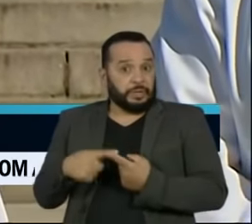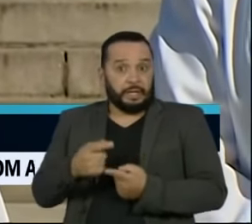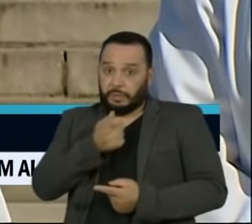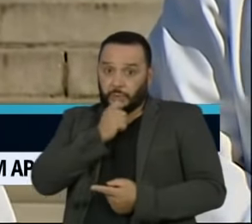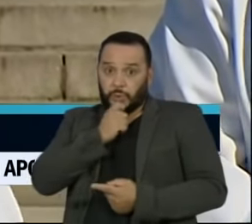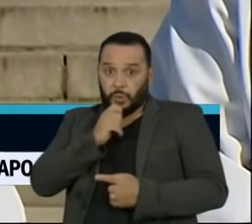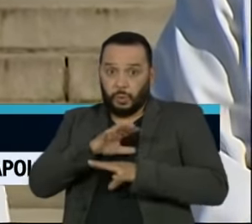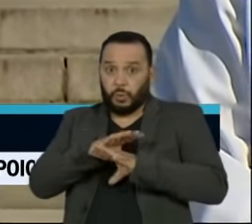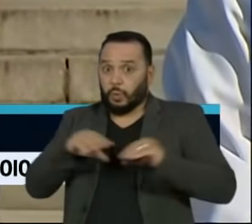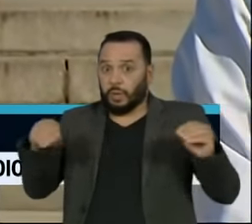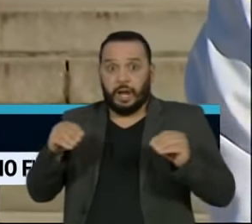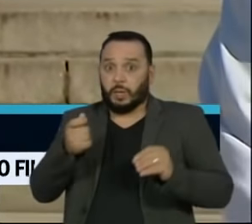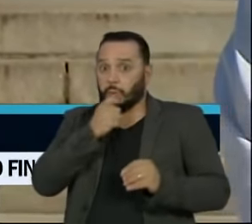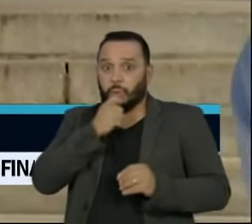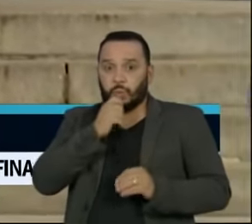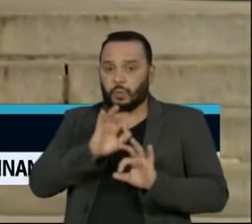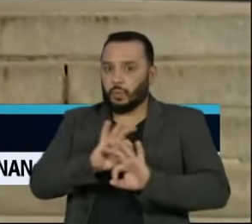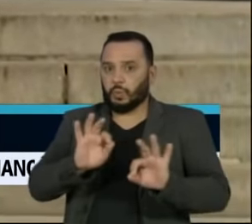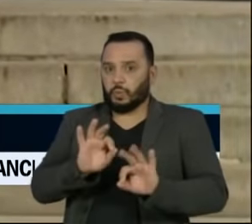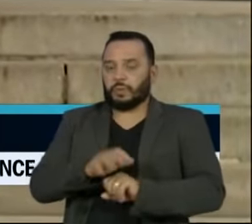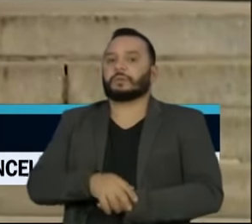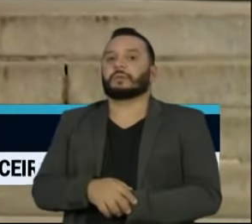está totalmente fora de perigo.